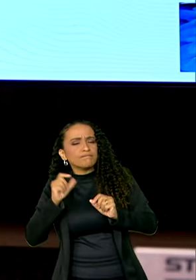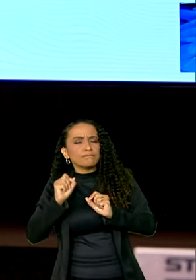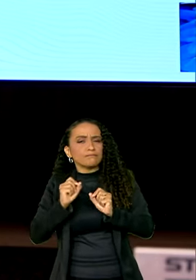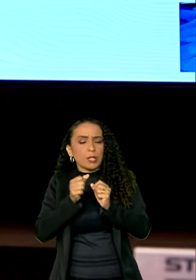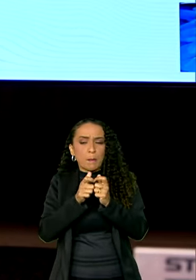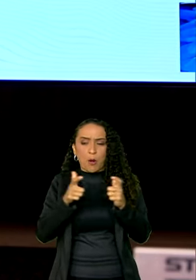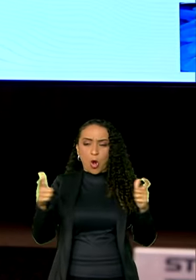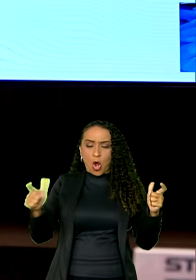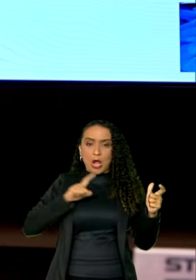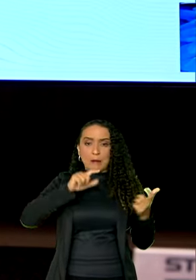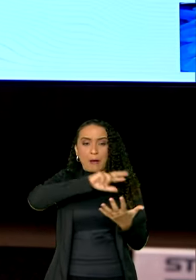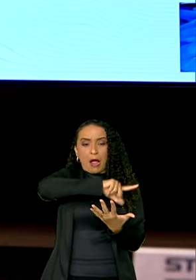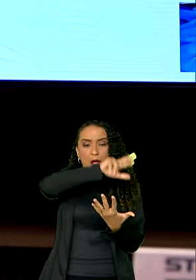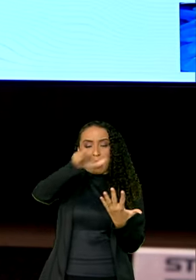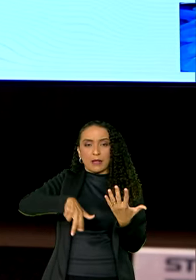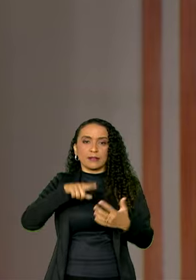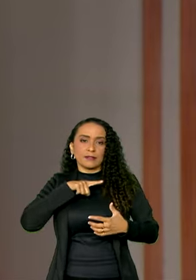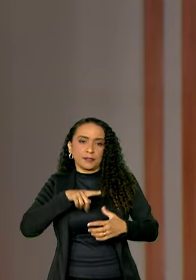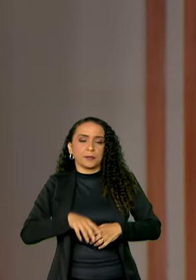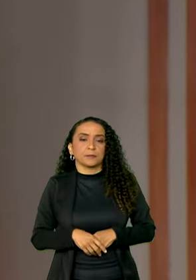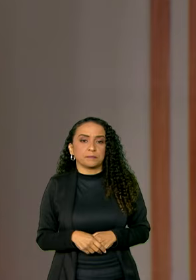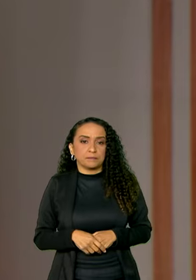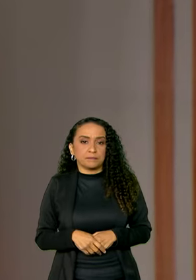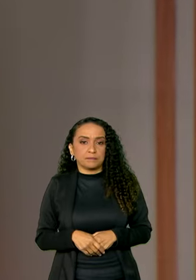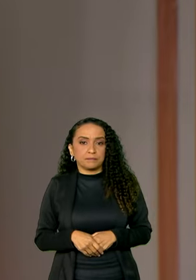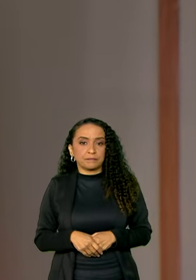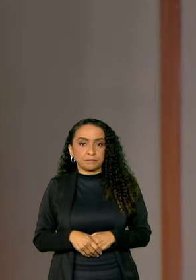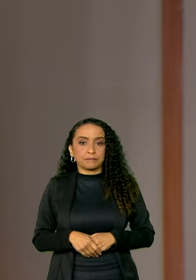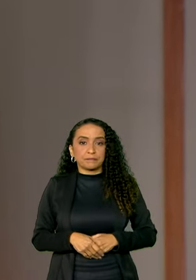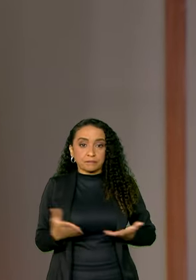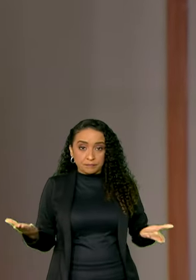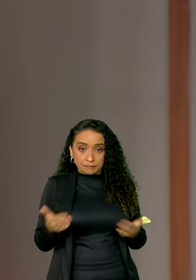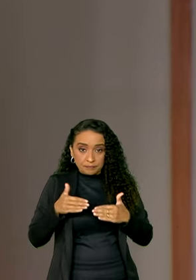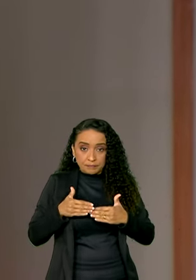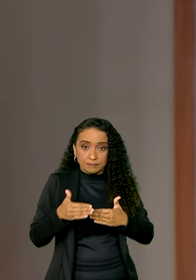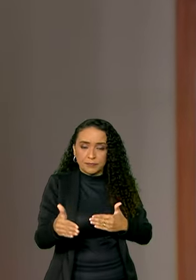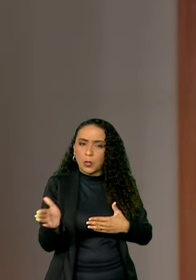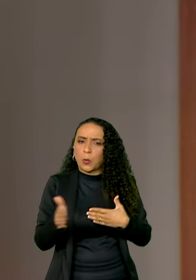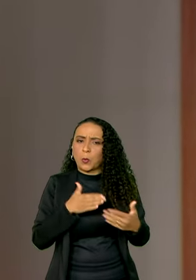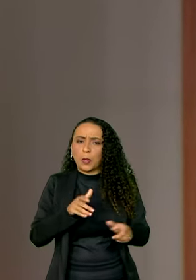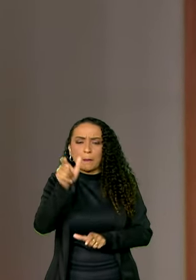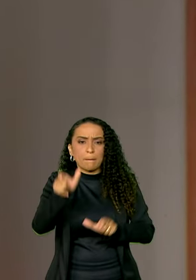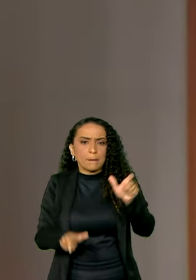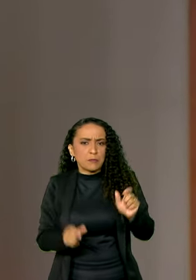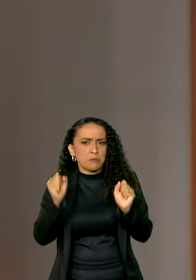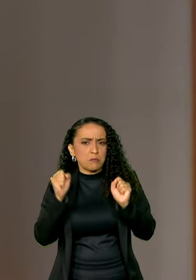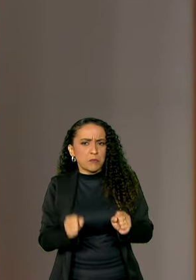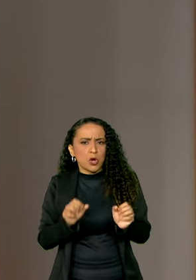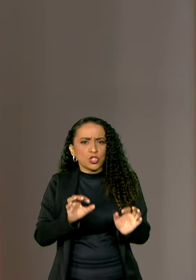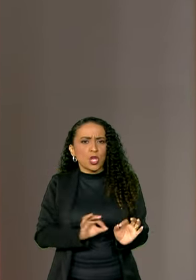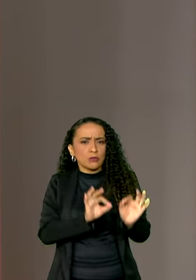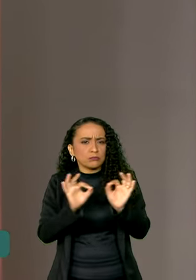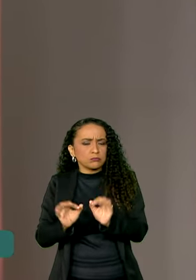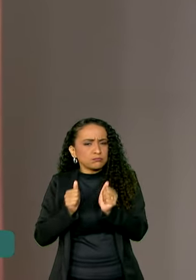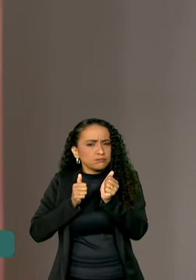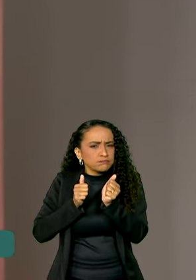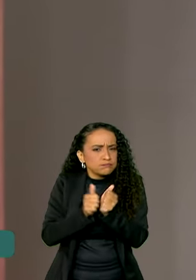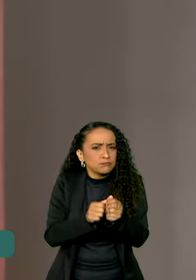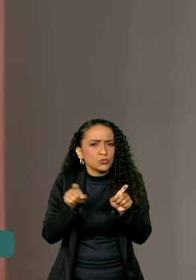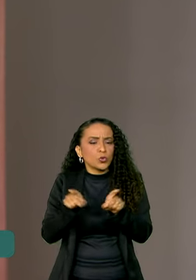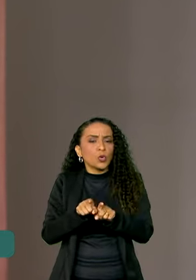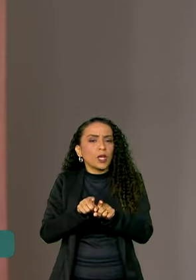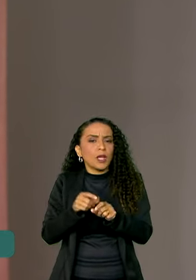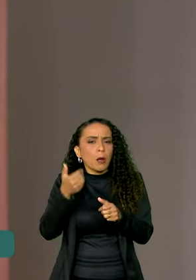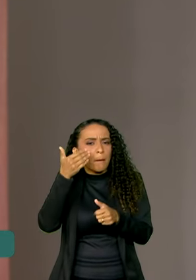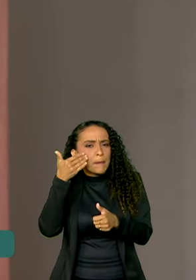diversidade que nós temos. A partir de agora, qualquer cidadão pode acompanhar de perto o